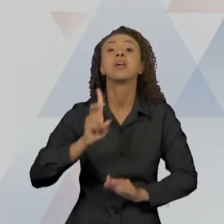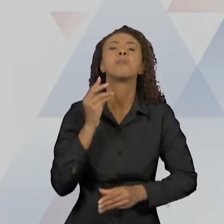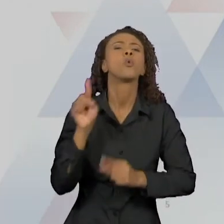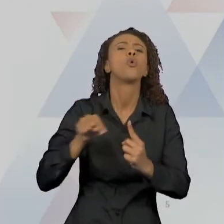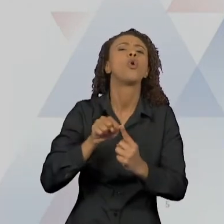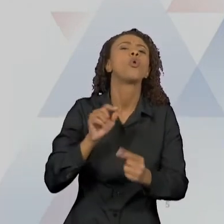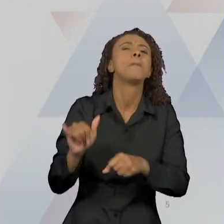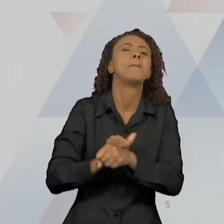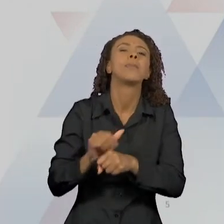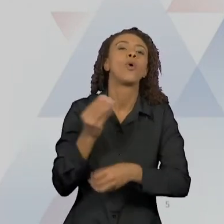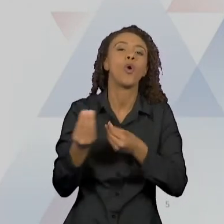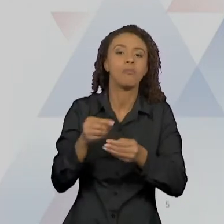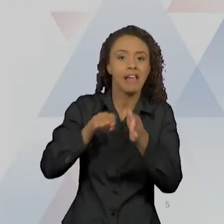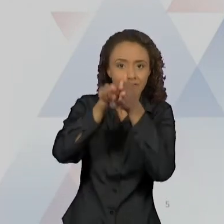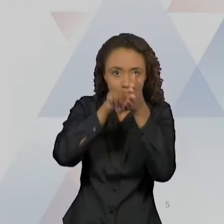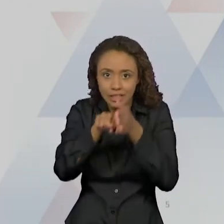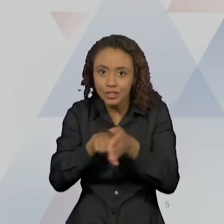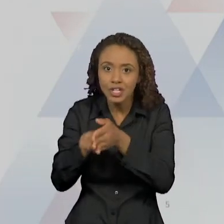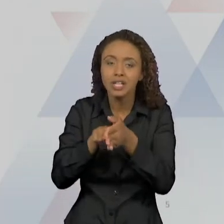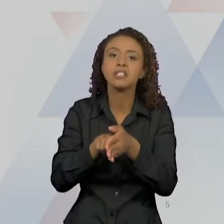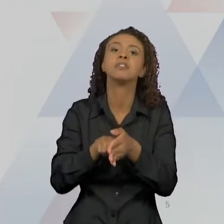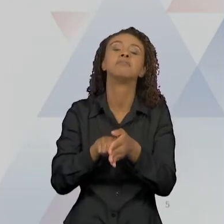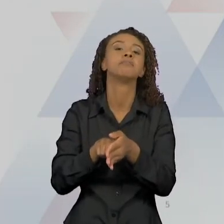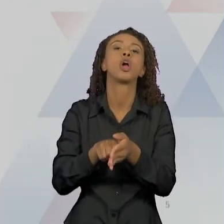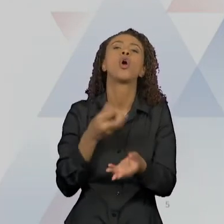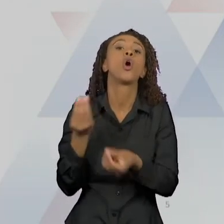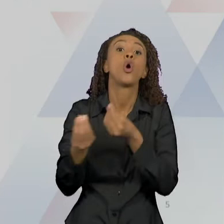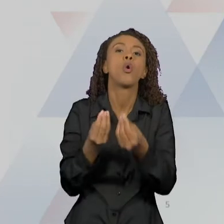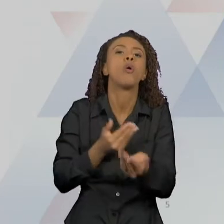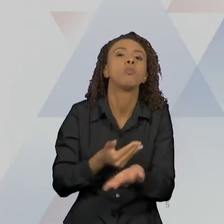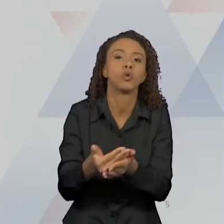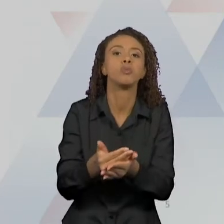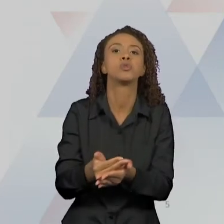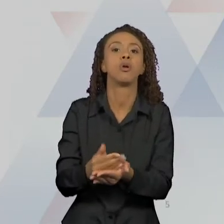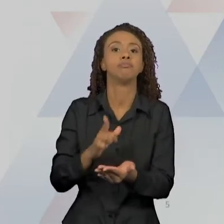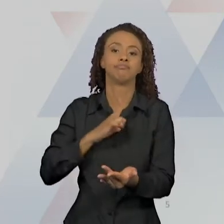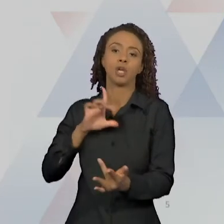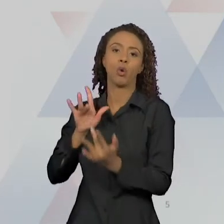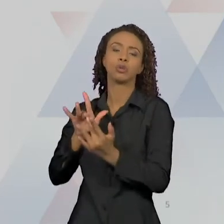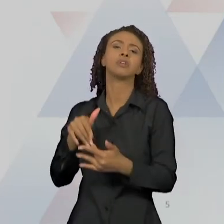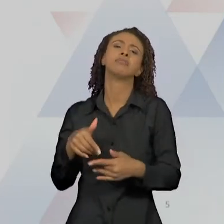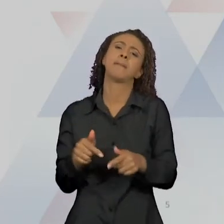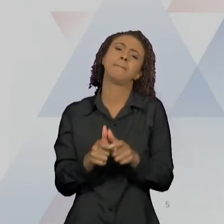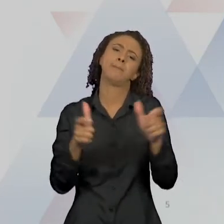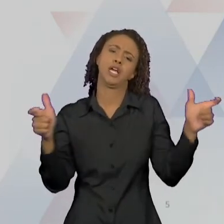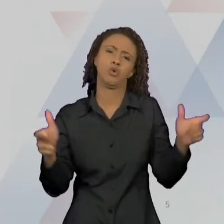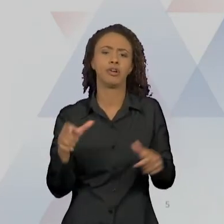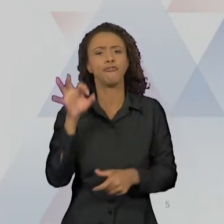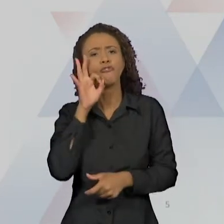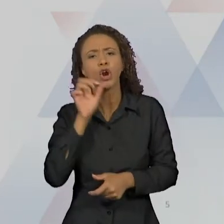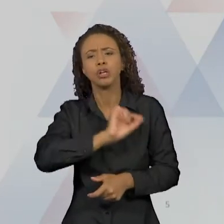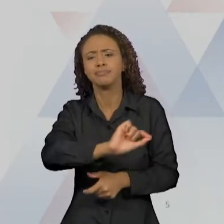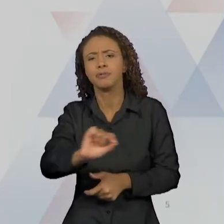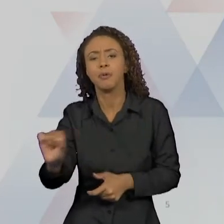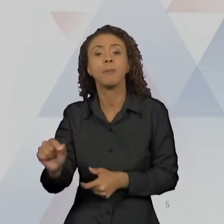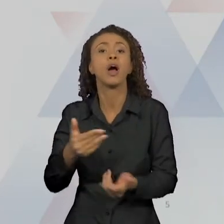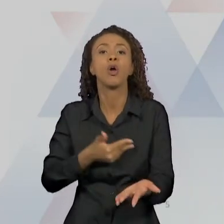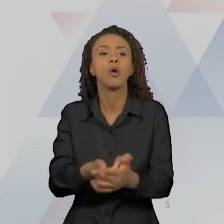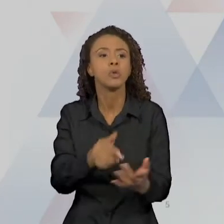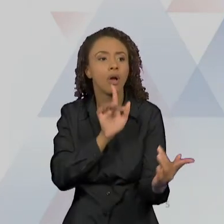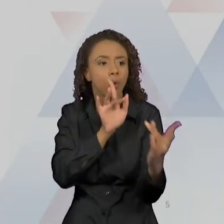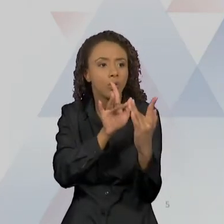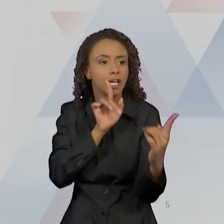que teve sim origem com o contato que o Freud e todos os estudiosos depois tiveram com pacientes